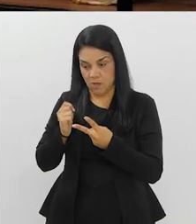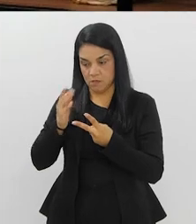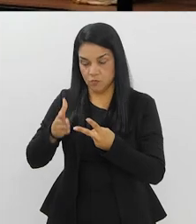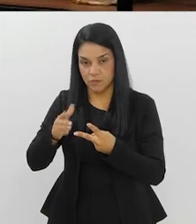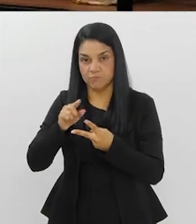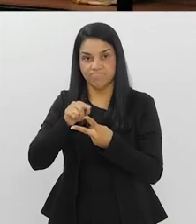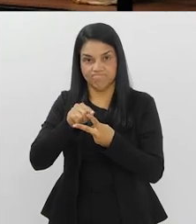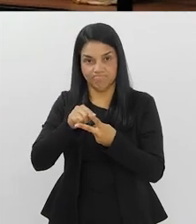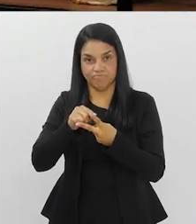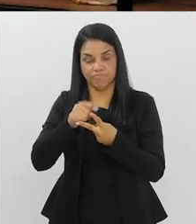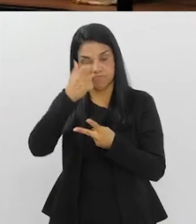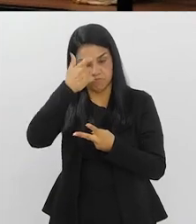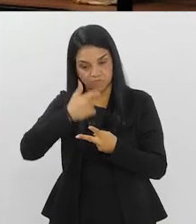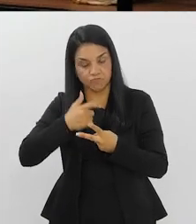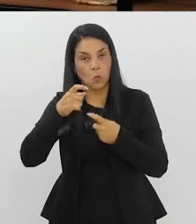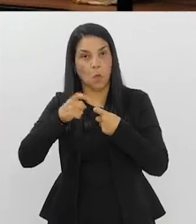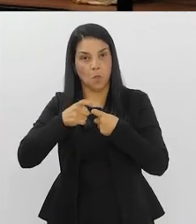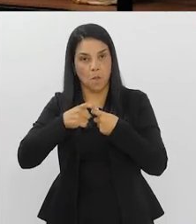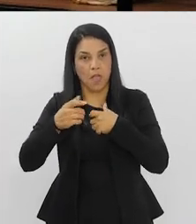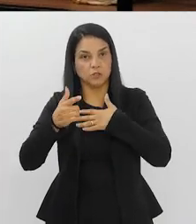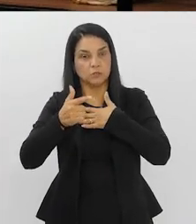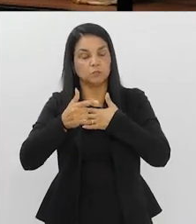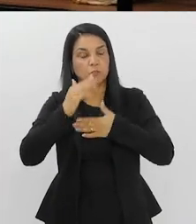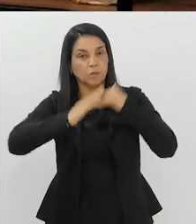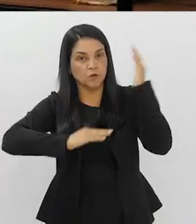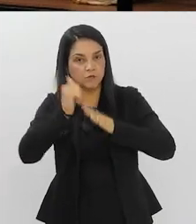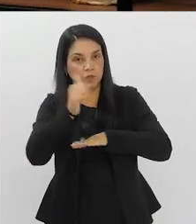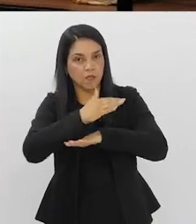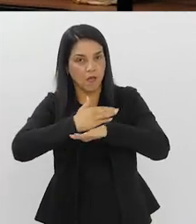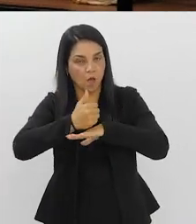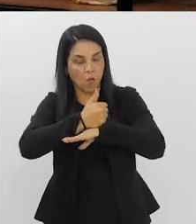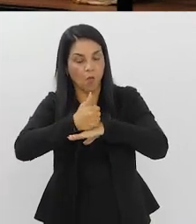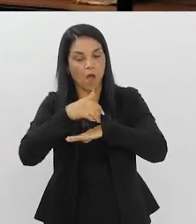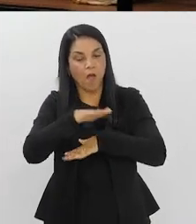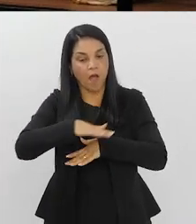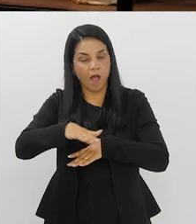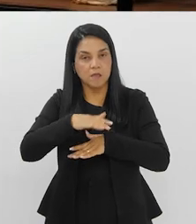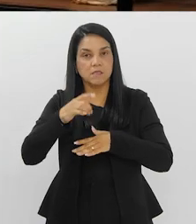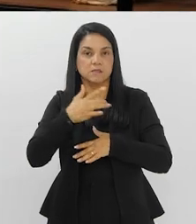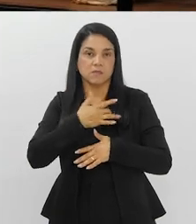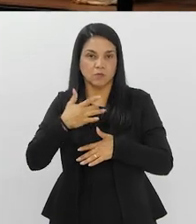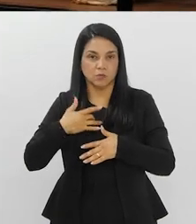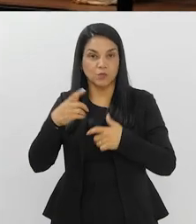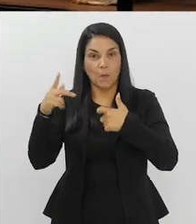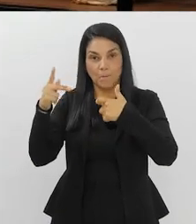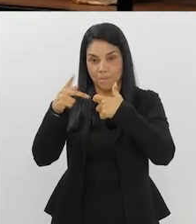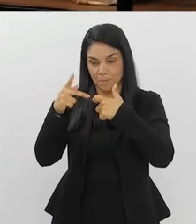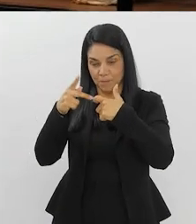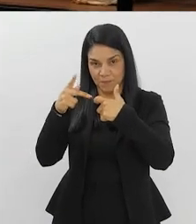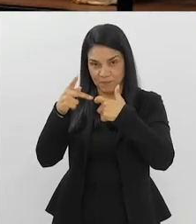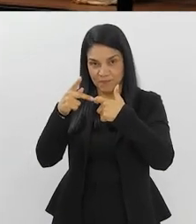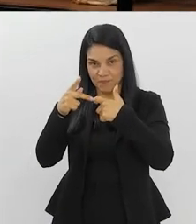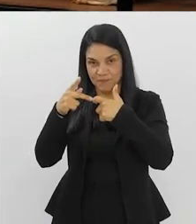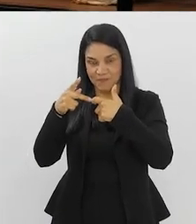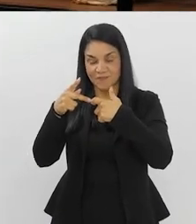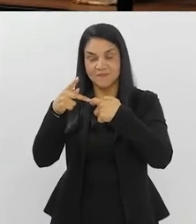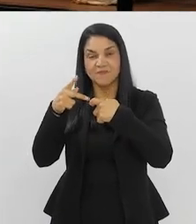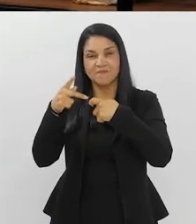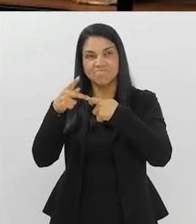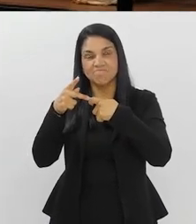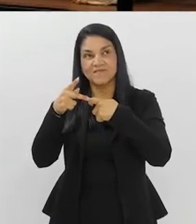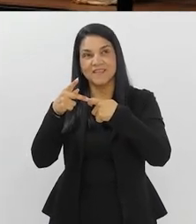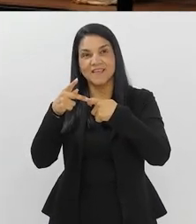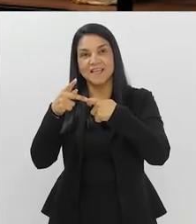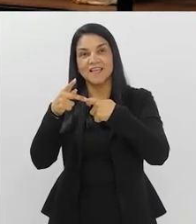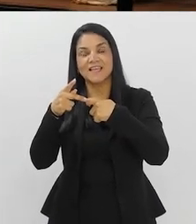uma ação individual nossa, né? Como médico, como profissional da área de saúde, como pediatra, que às vezes o pediatra, ele acaba sendo até um pouco